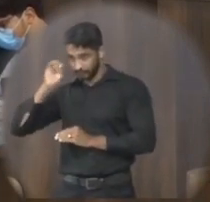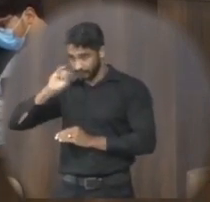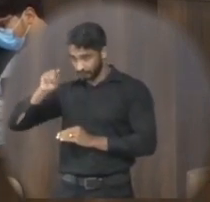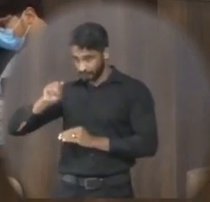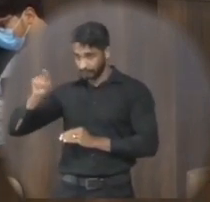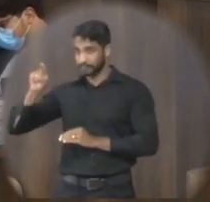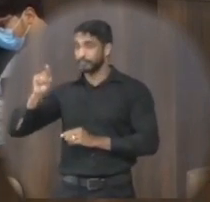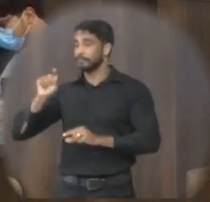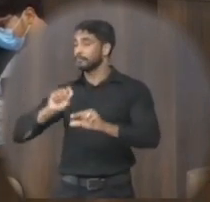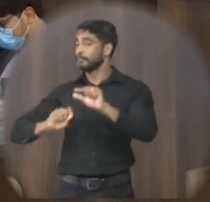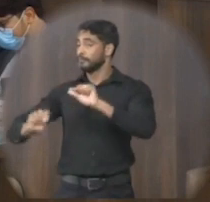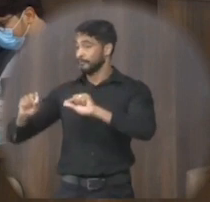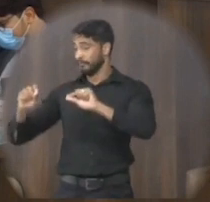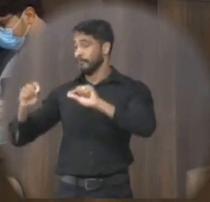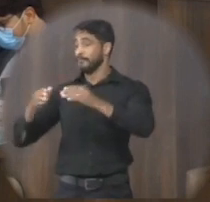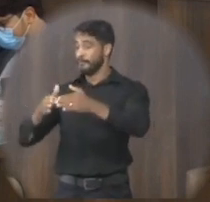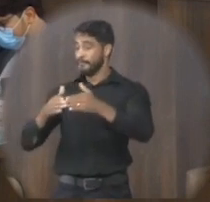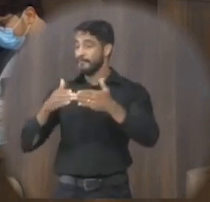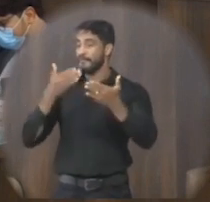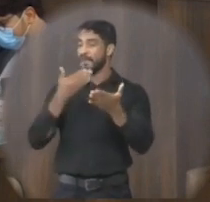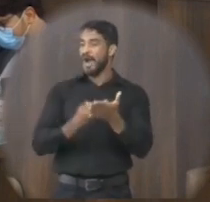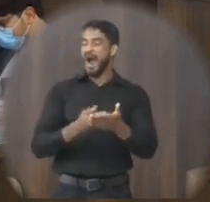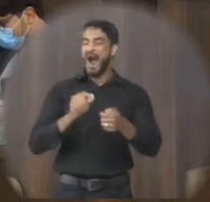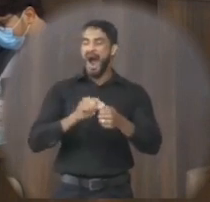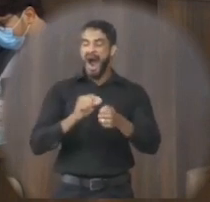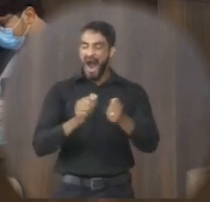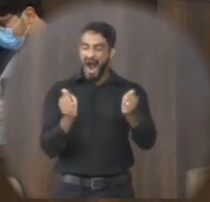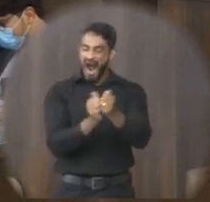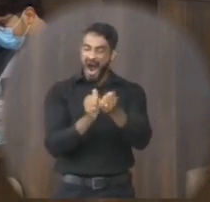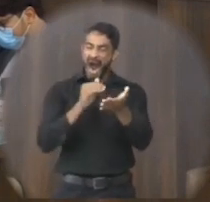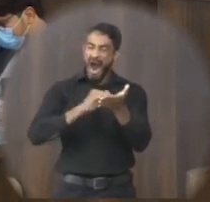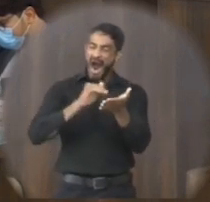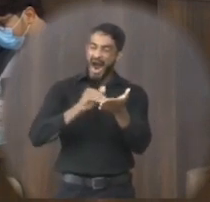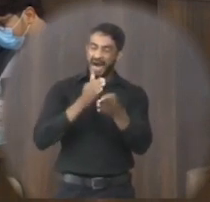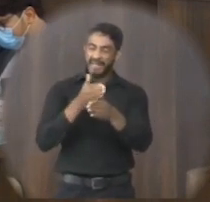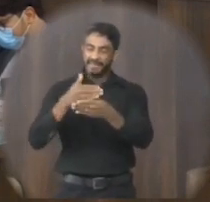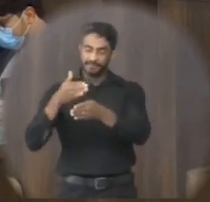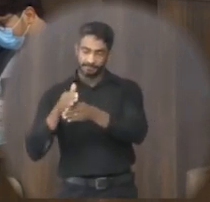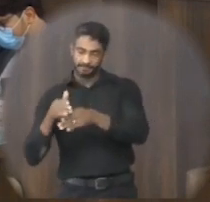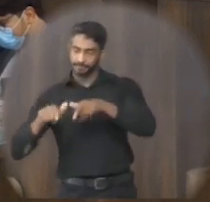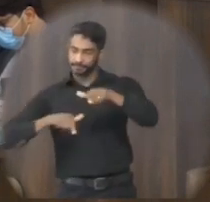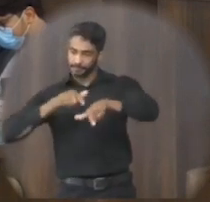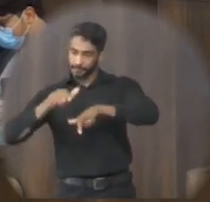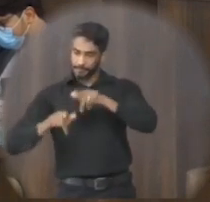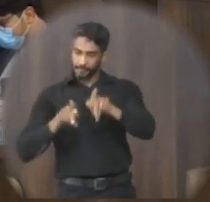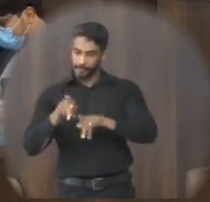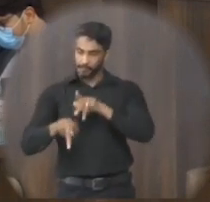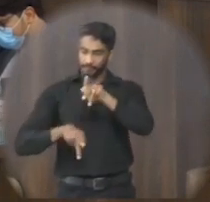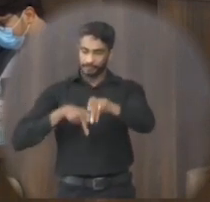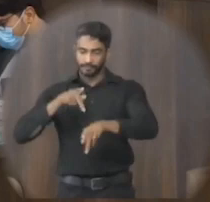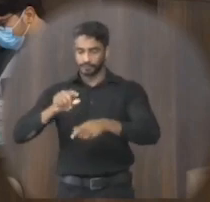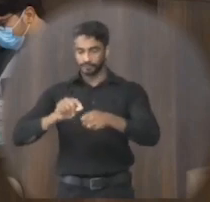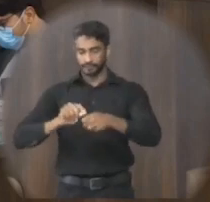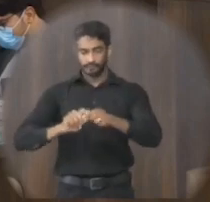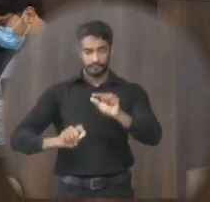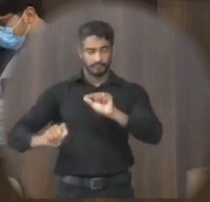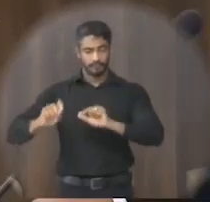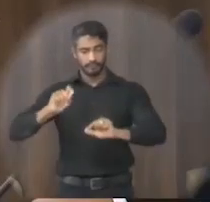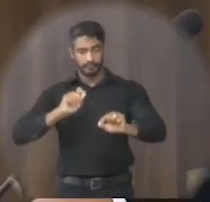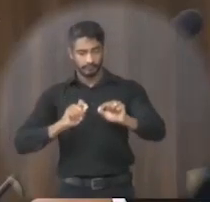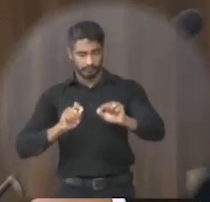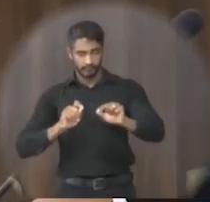Mendes a seguinte indicação necessidade para que junto à Secretaria de Obras e Serviços Públicos seja tomada a seguinte decisão